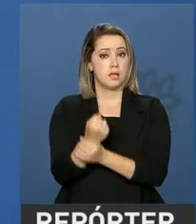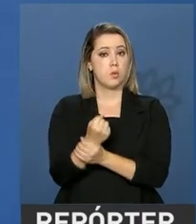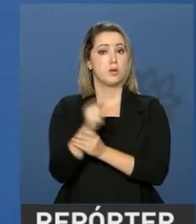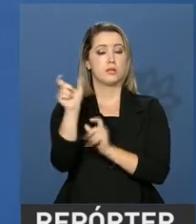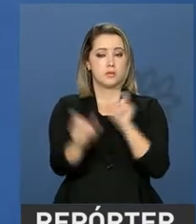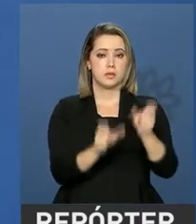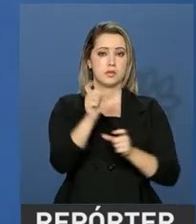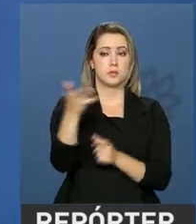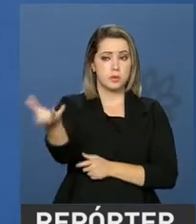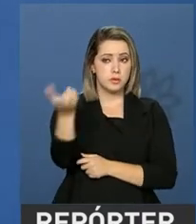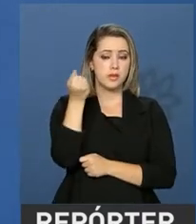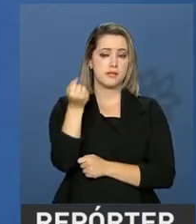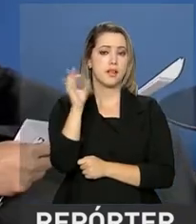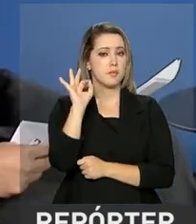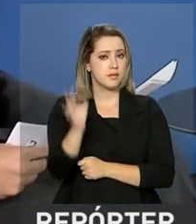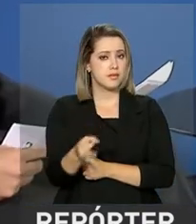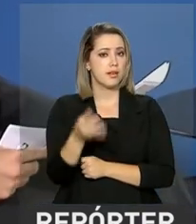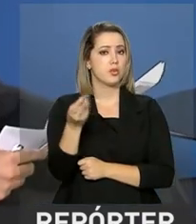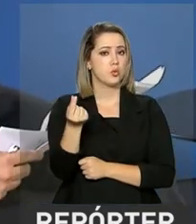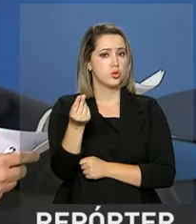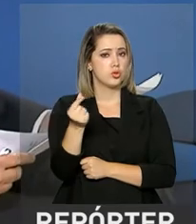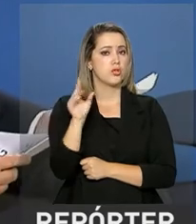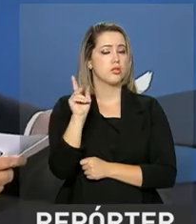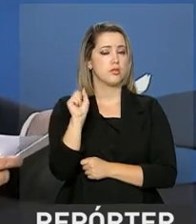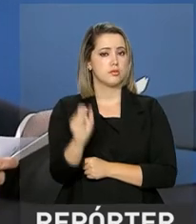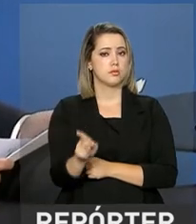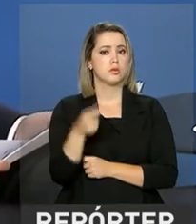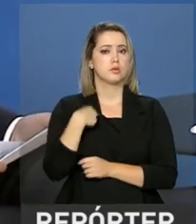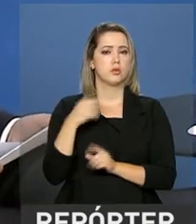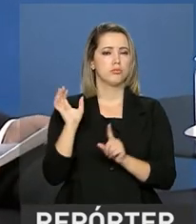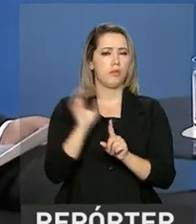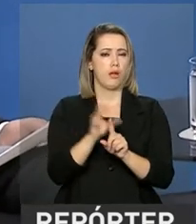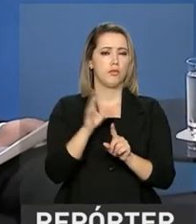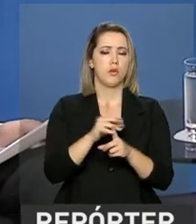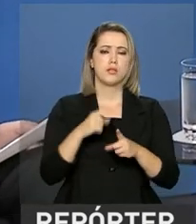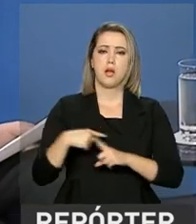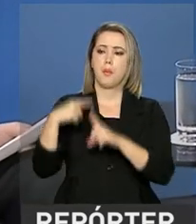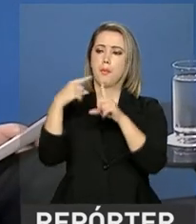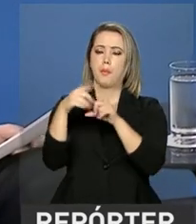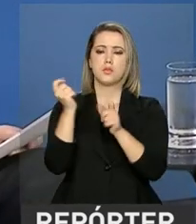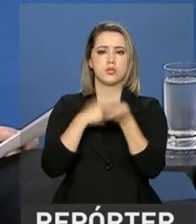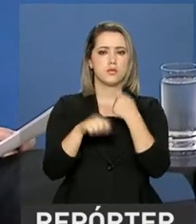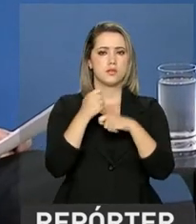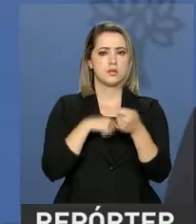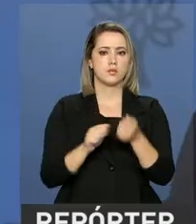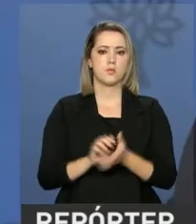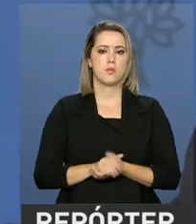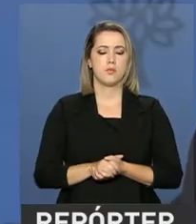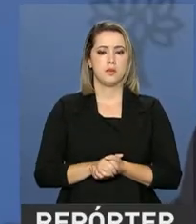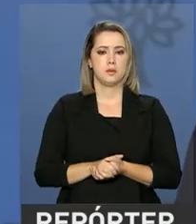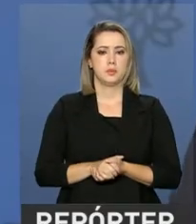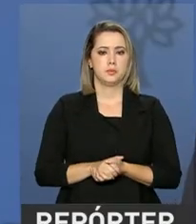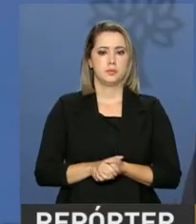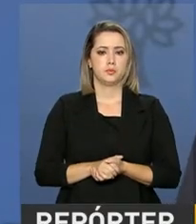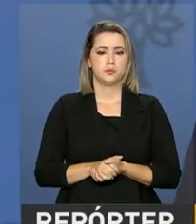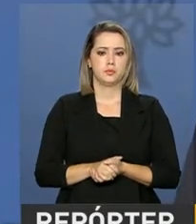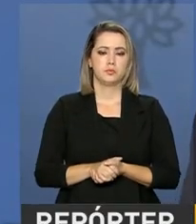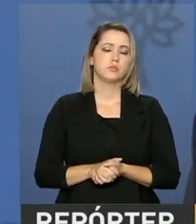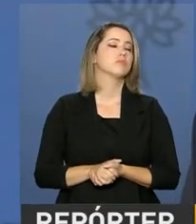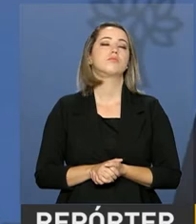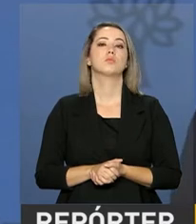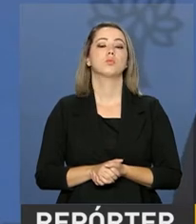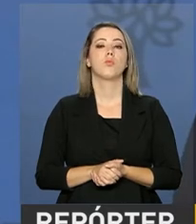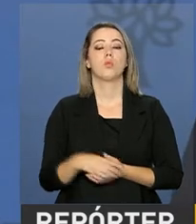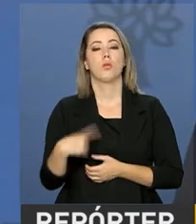receber a aposentadoria e trazer impactos positivos para a economia do país. Temos trabalhado nisso